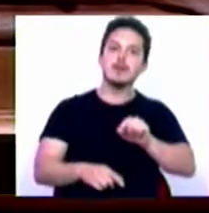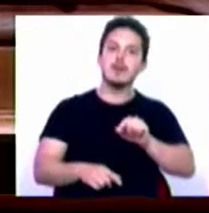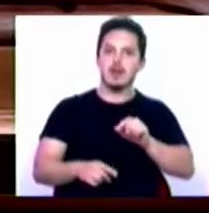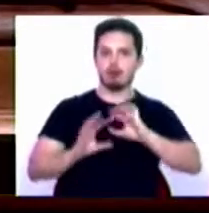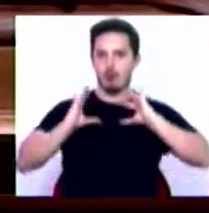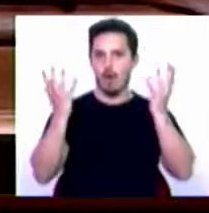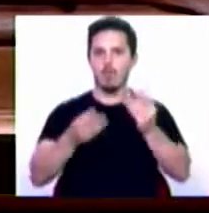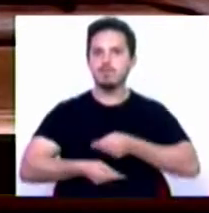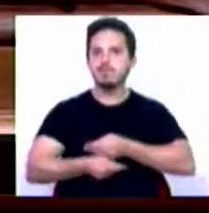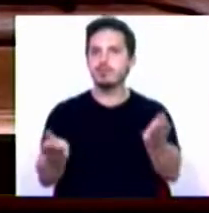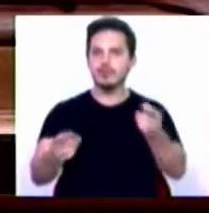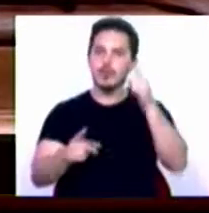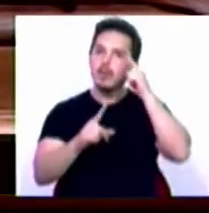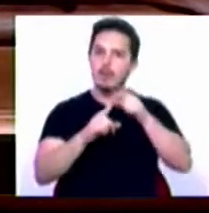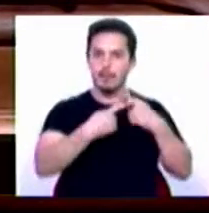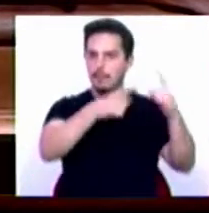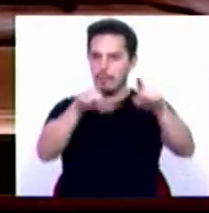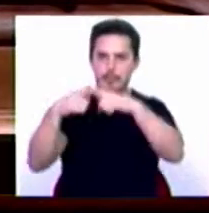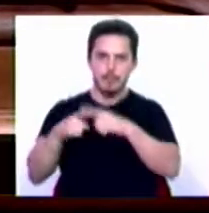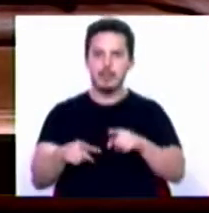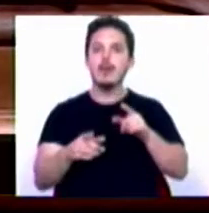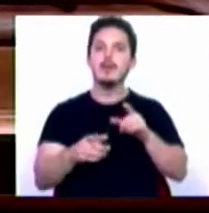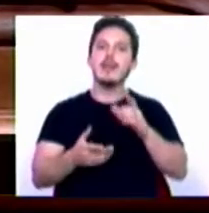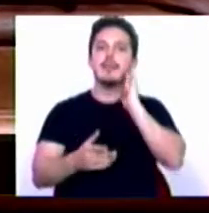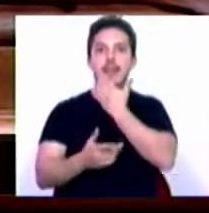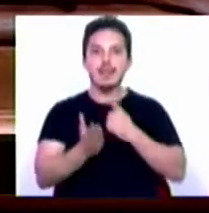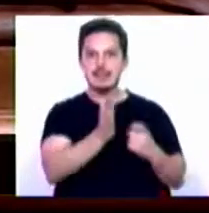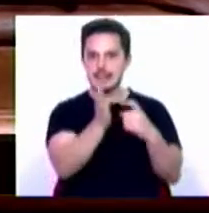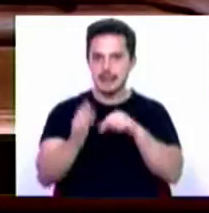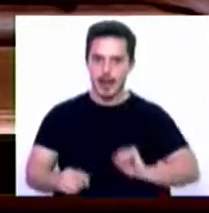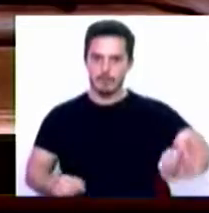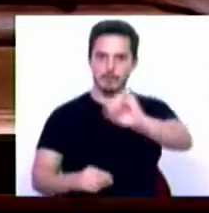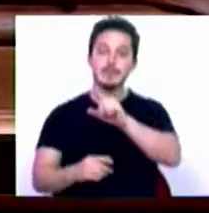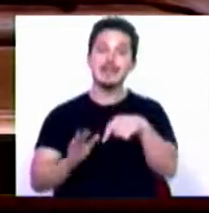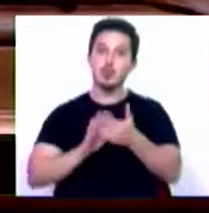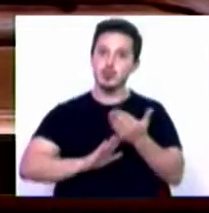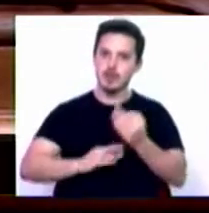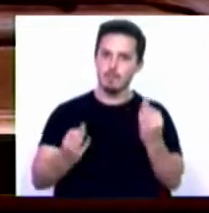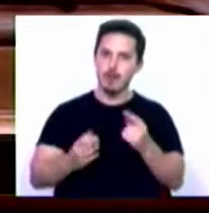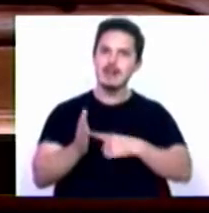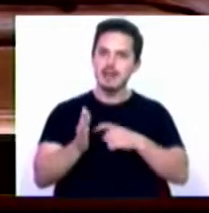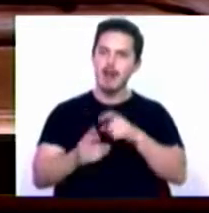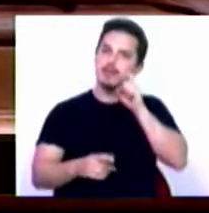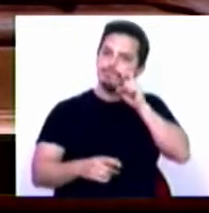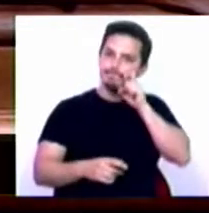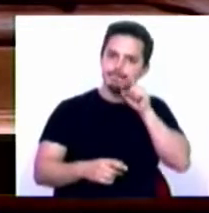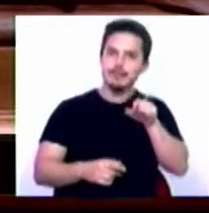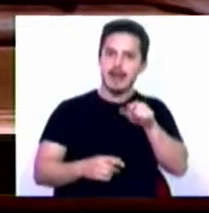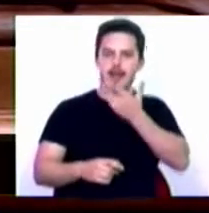geral, distribuídos para os fins destinados e na proporção das necessidades. Foi esta urgência e necessidade de garantir